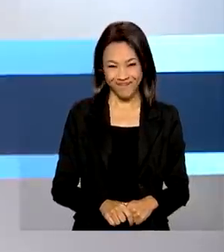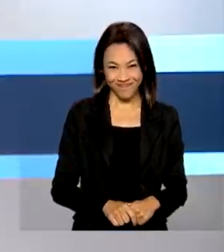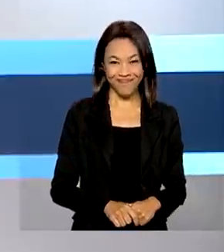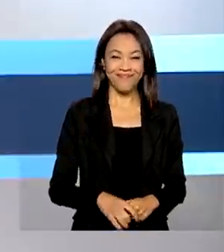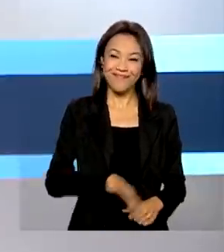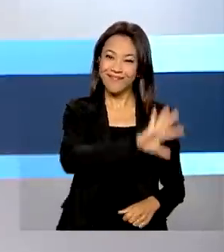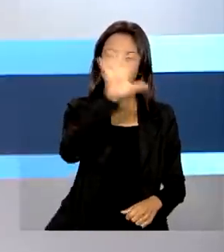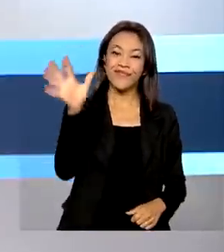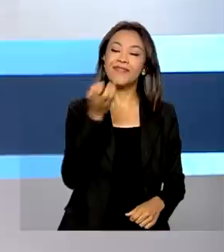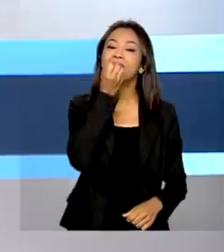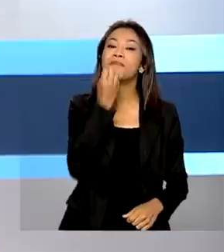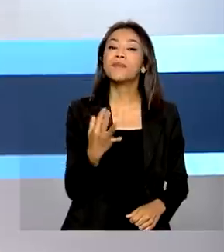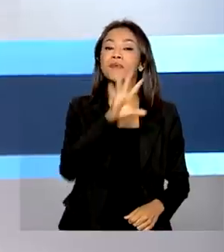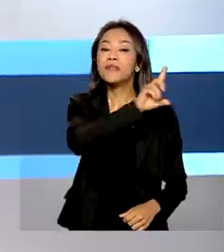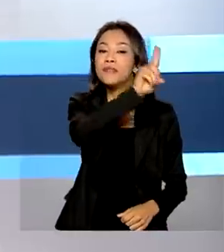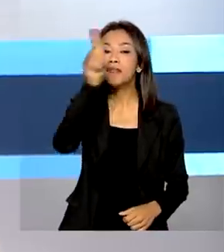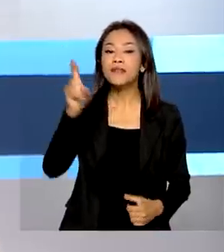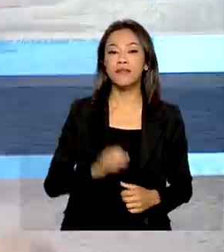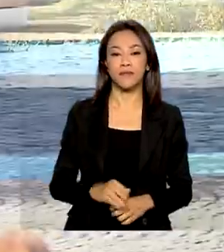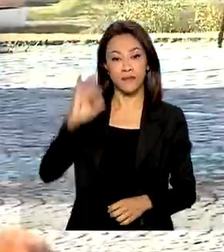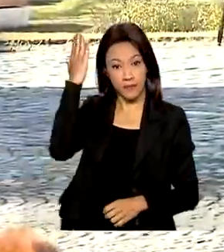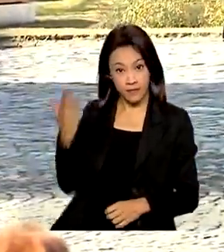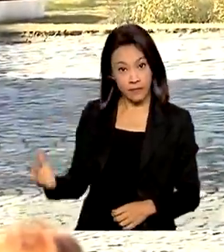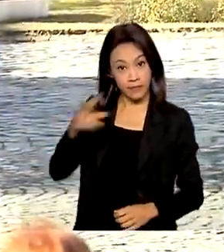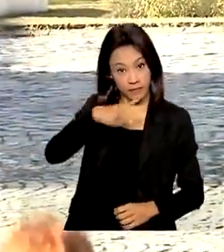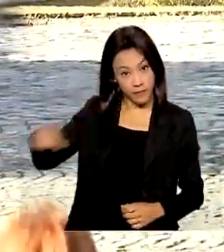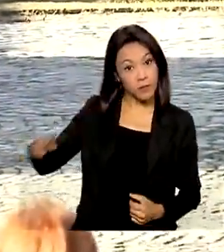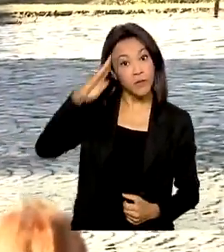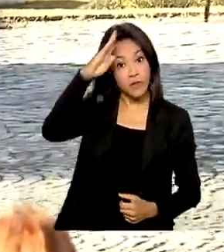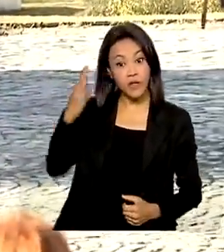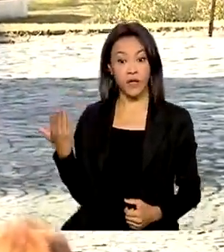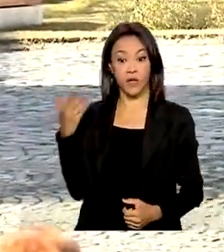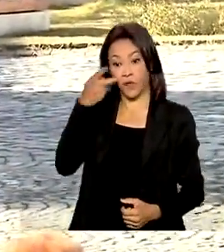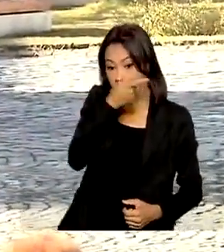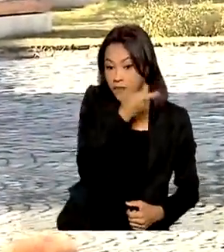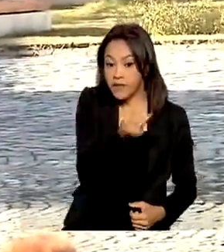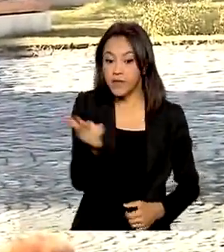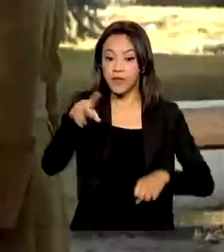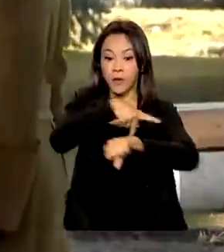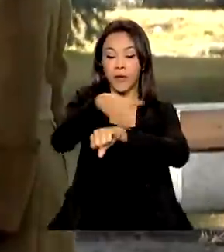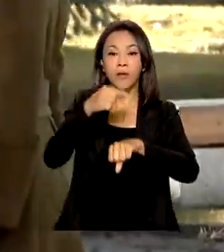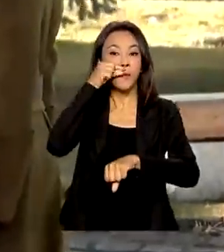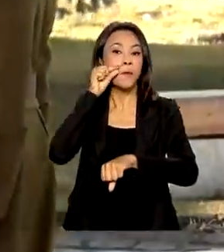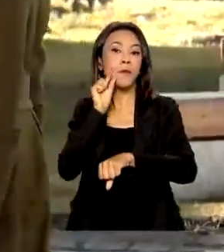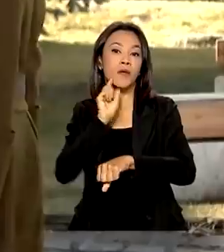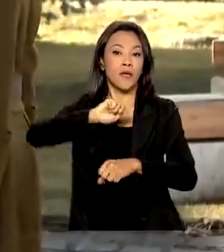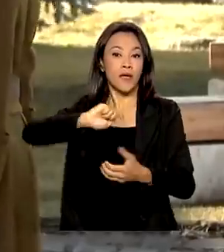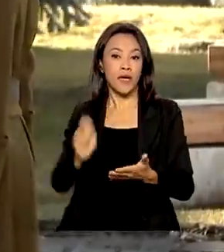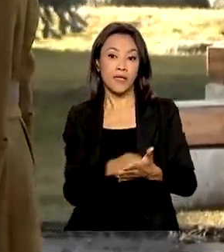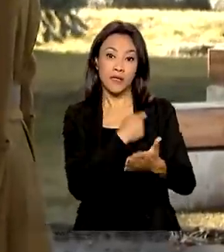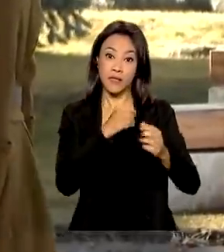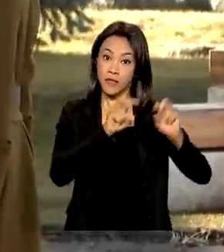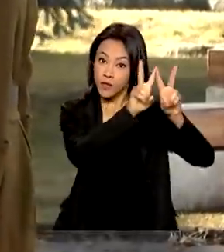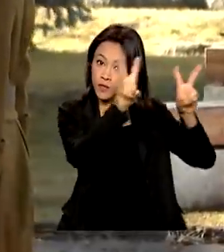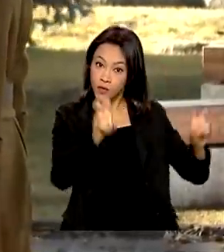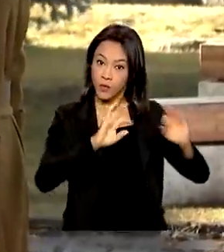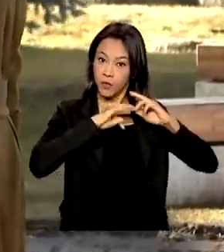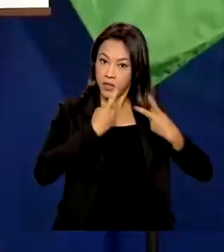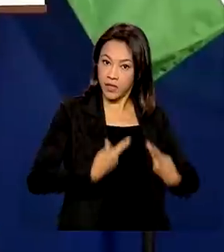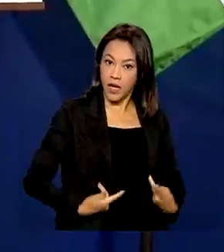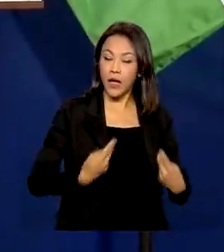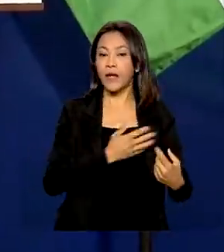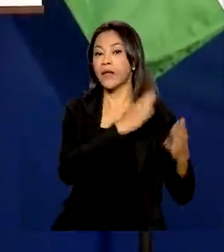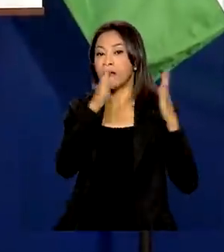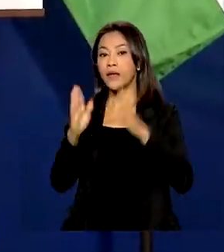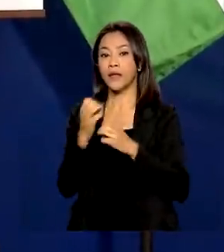Olá, bom dia! Presidente Jair Bolsonaro visita Hungria e assina acordos nas áreas humanitárias, de defesa